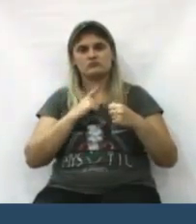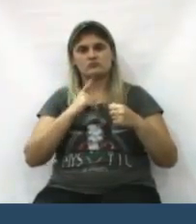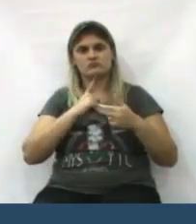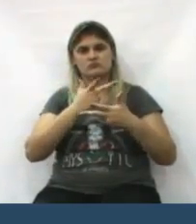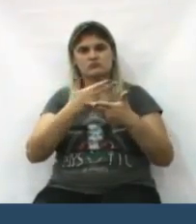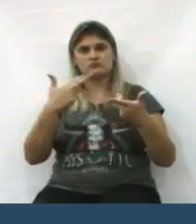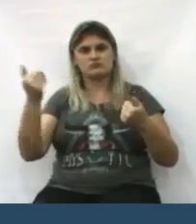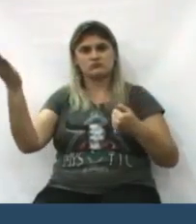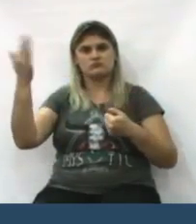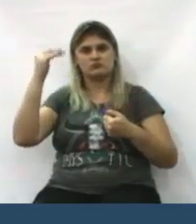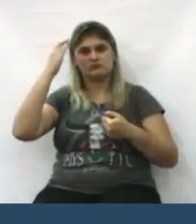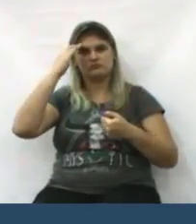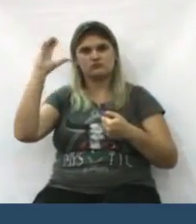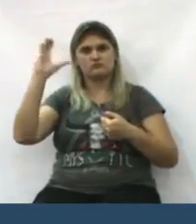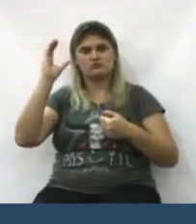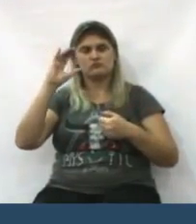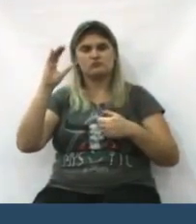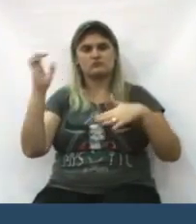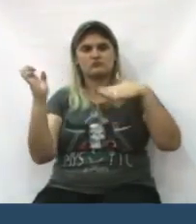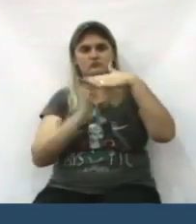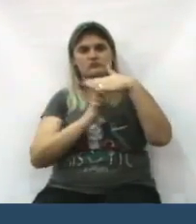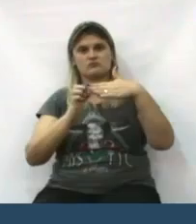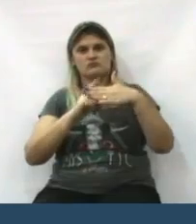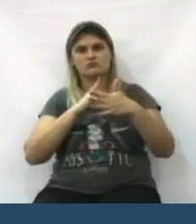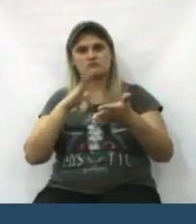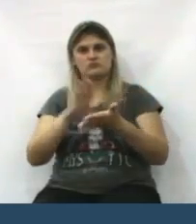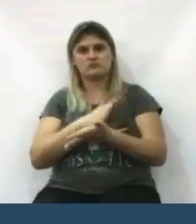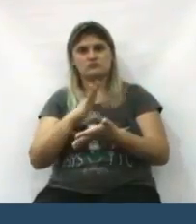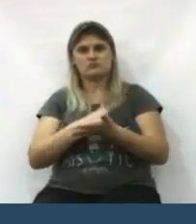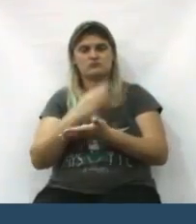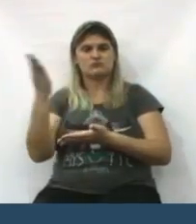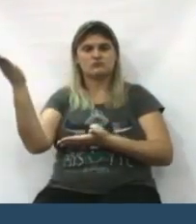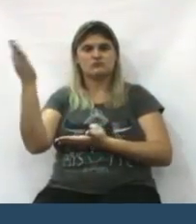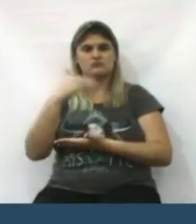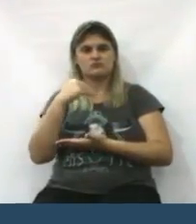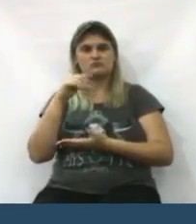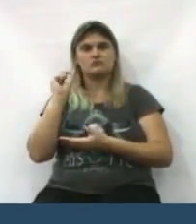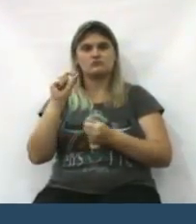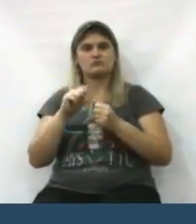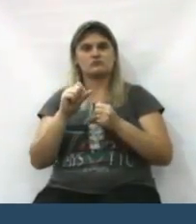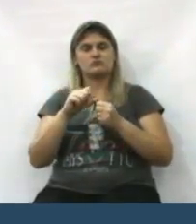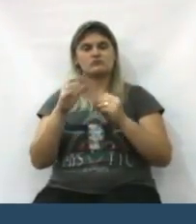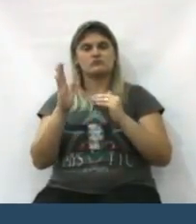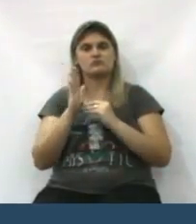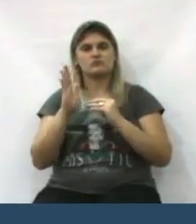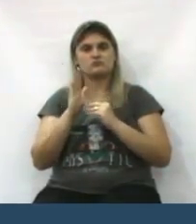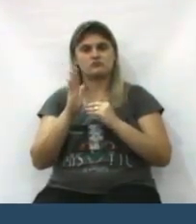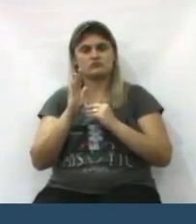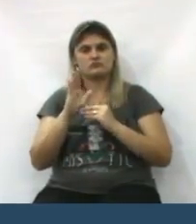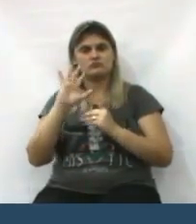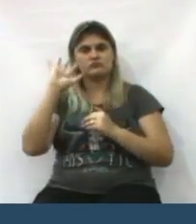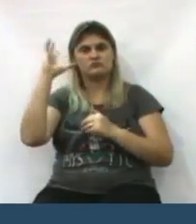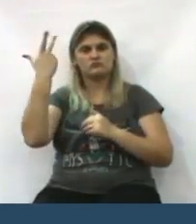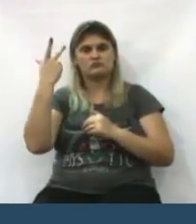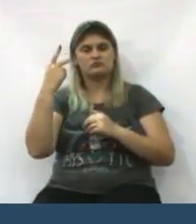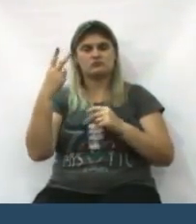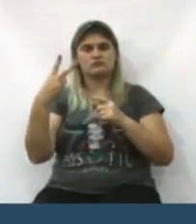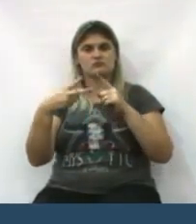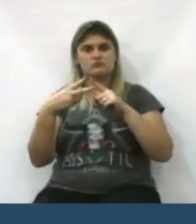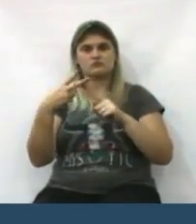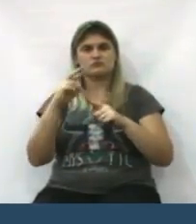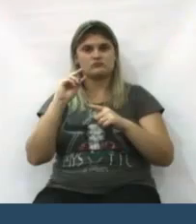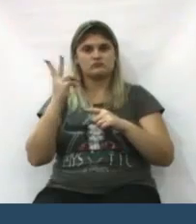Curitiba. A empresa tem um volume alto de despesa para vir além. O que nós fizemos aí, o último caso citado pelos dois geradores?